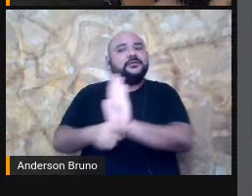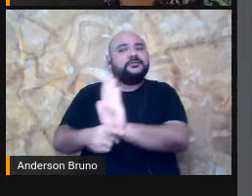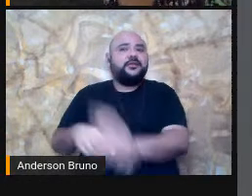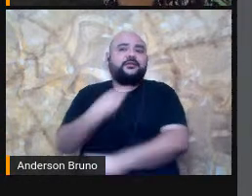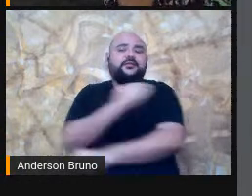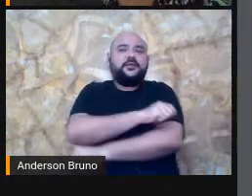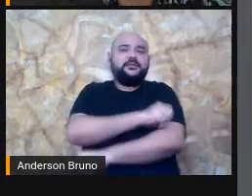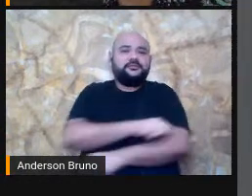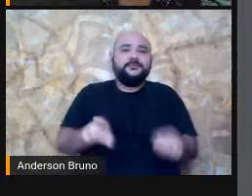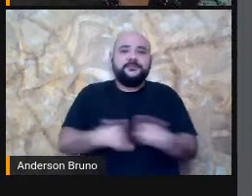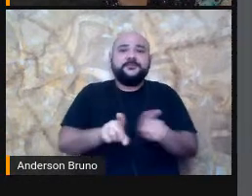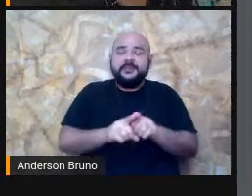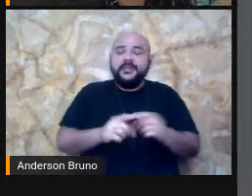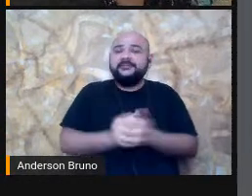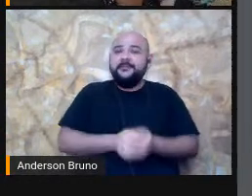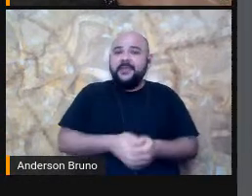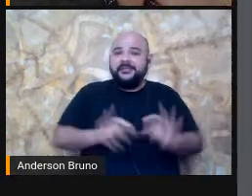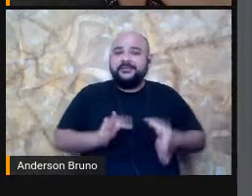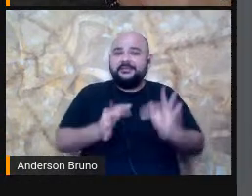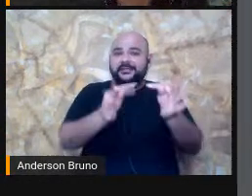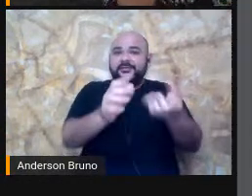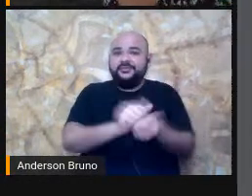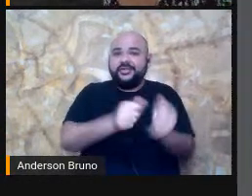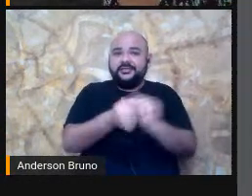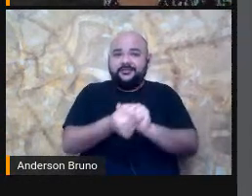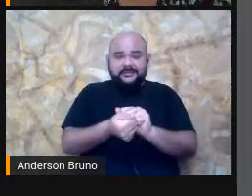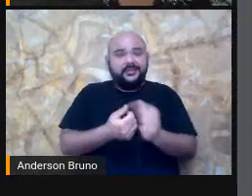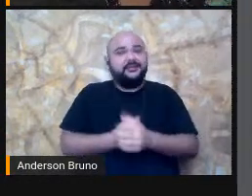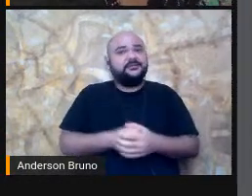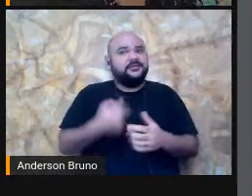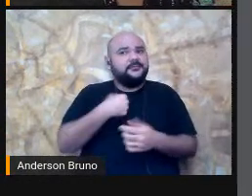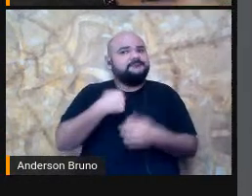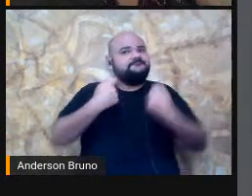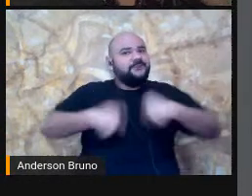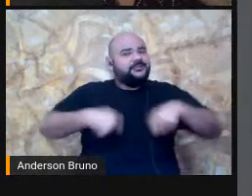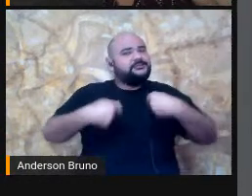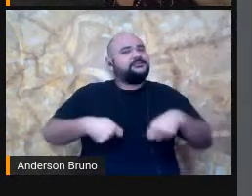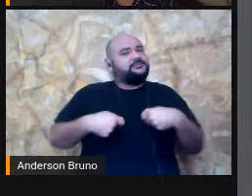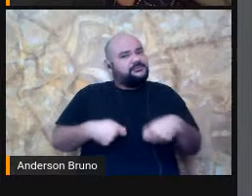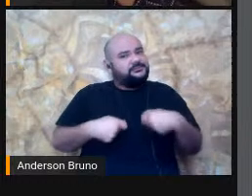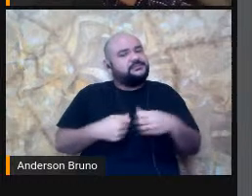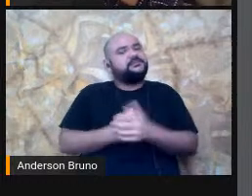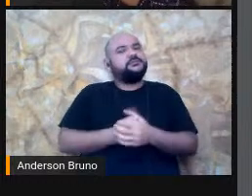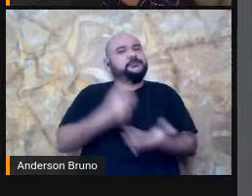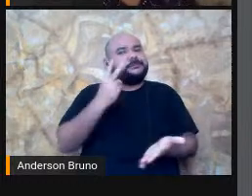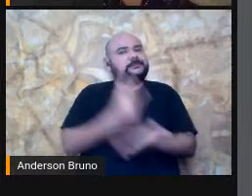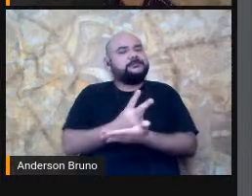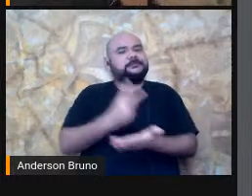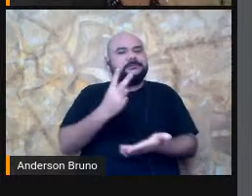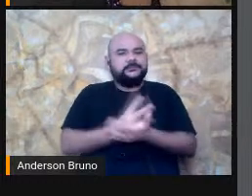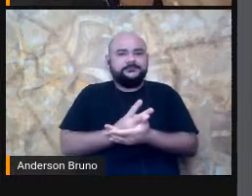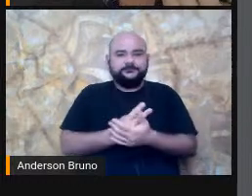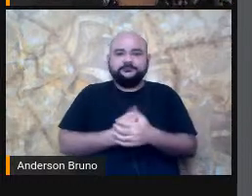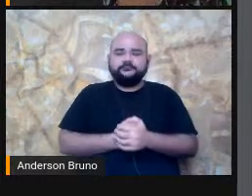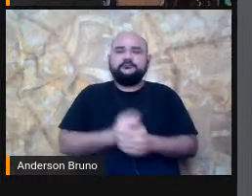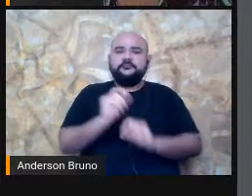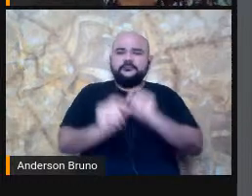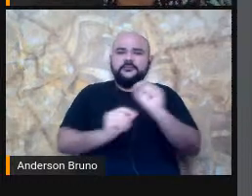tecnologia Assistiva E eu preciso Né? Cada vez mais Me